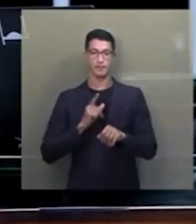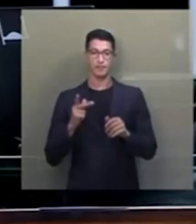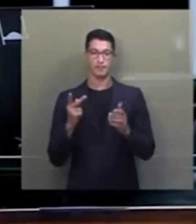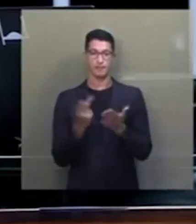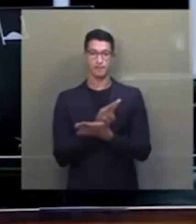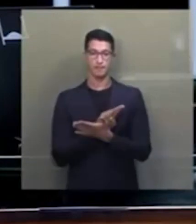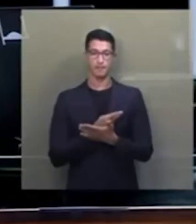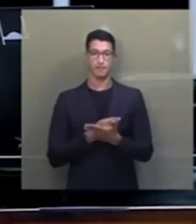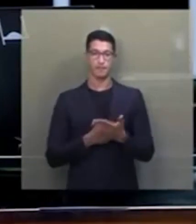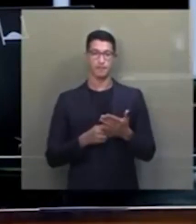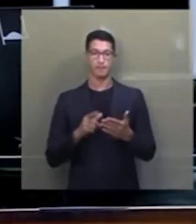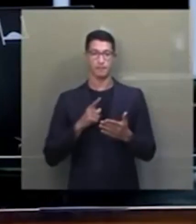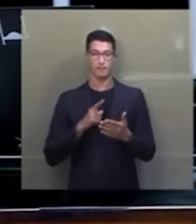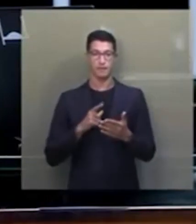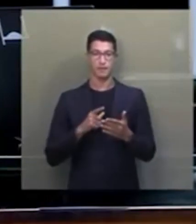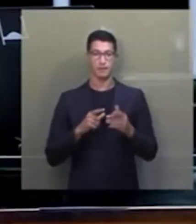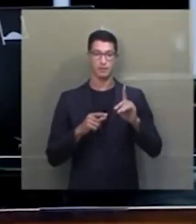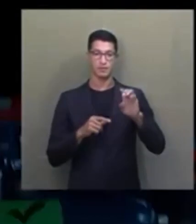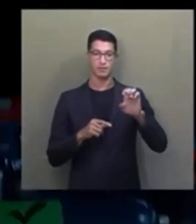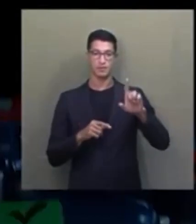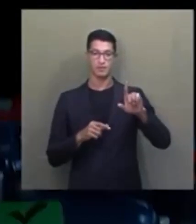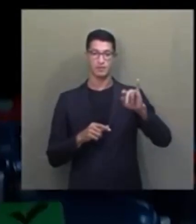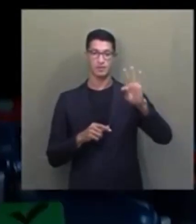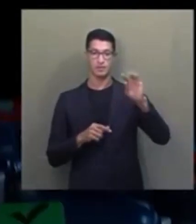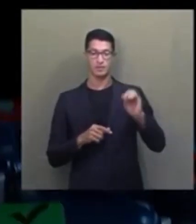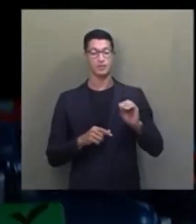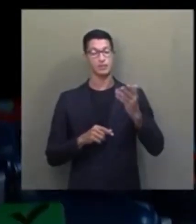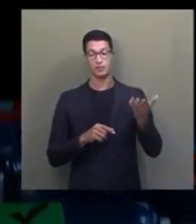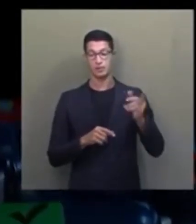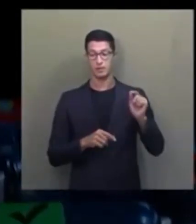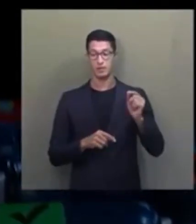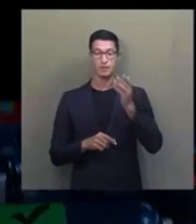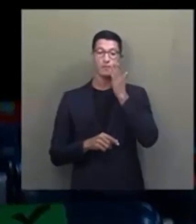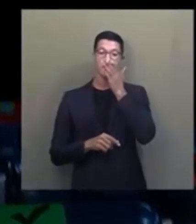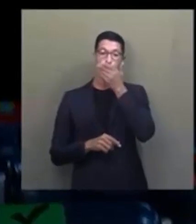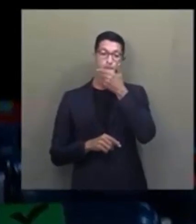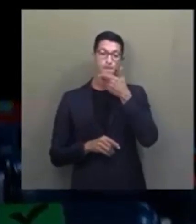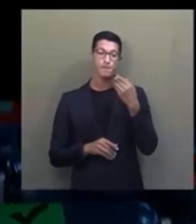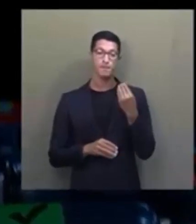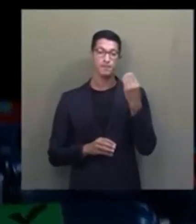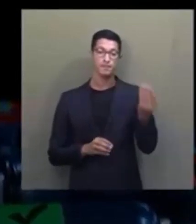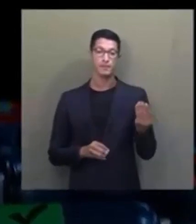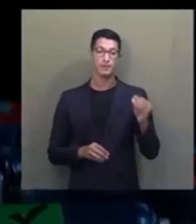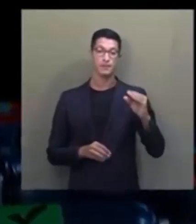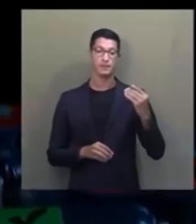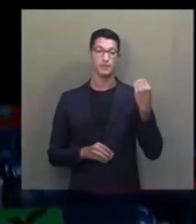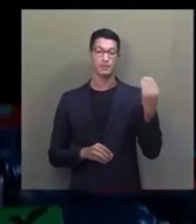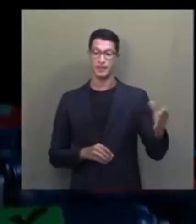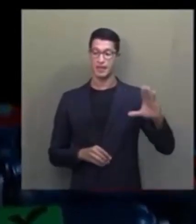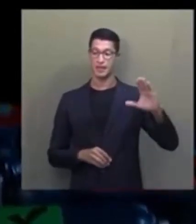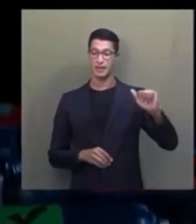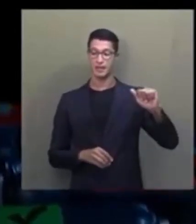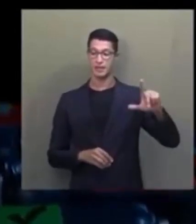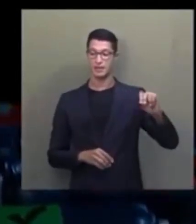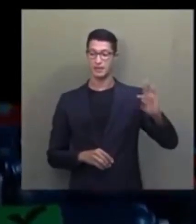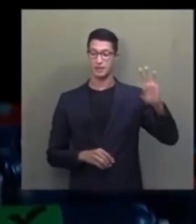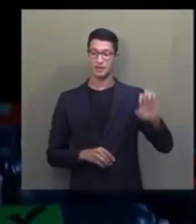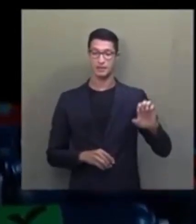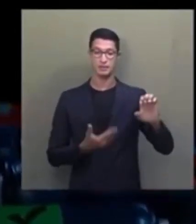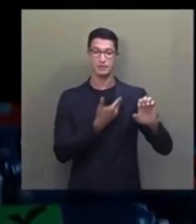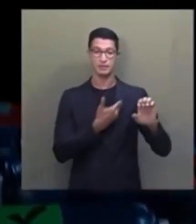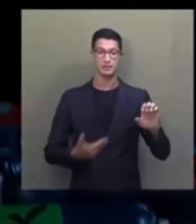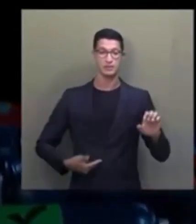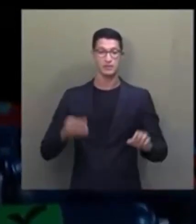Randolfe Rodrigues, que lembrou que o governo extinguiu o Bolsa Família. Ela foi concebida para dar calote, e o